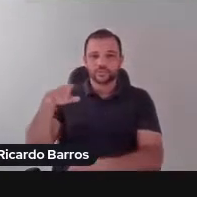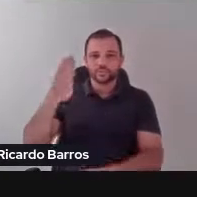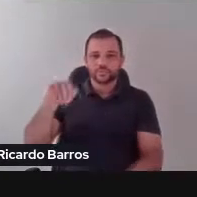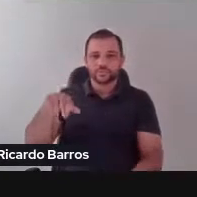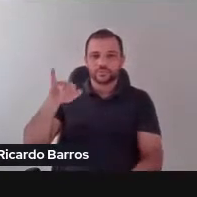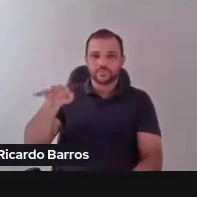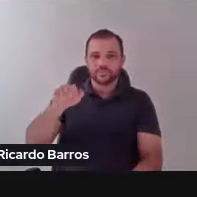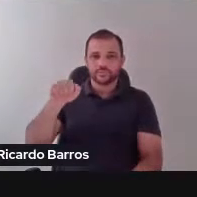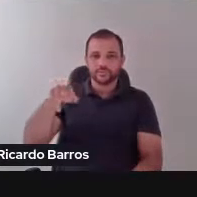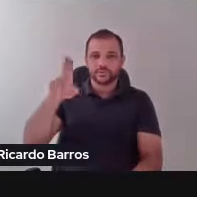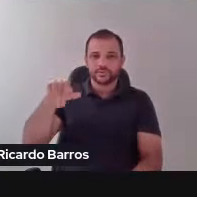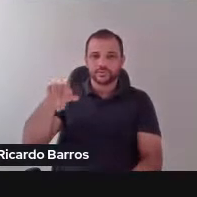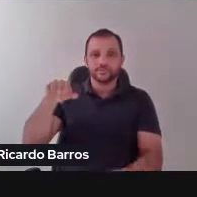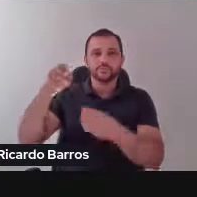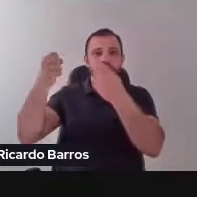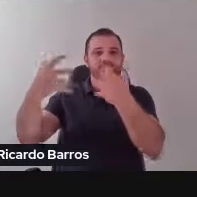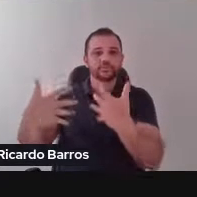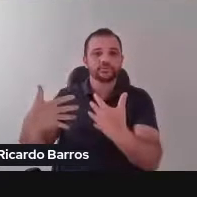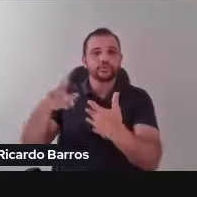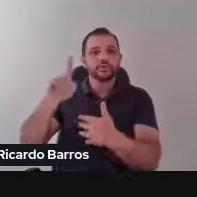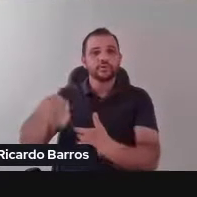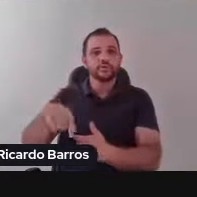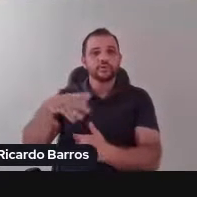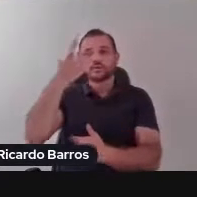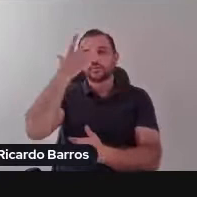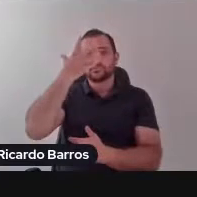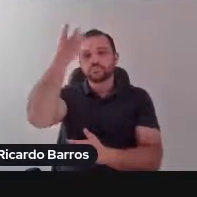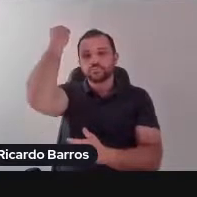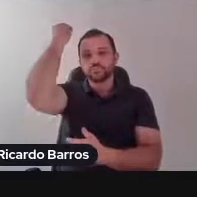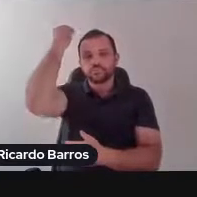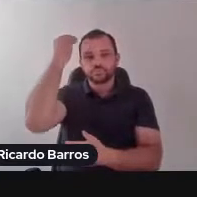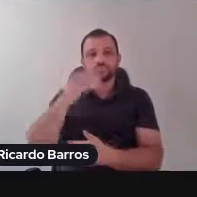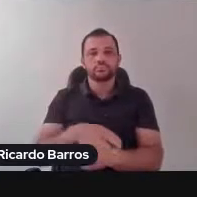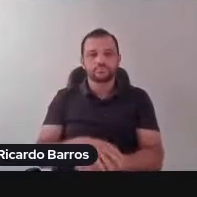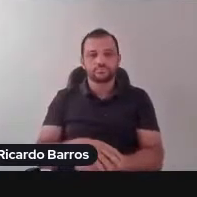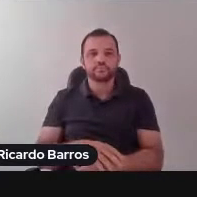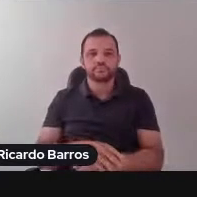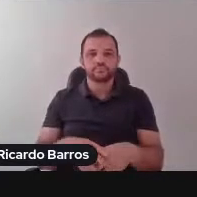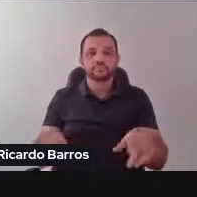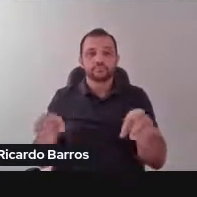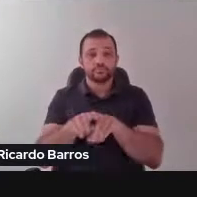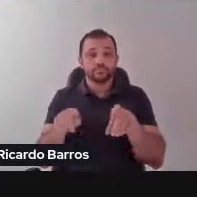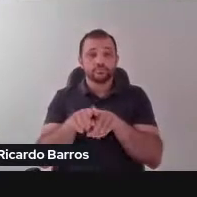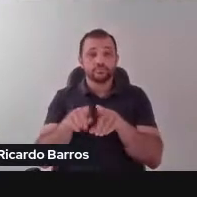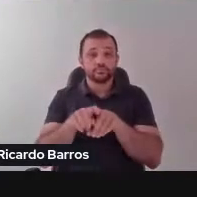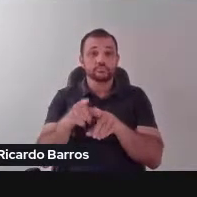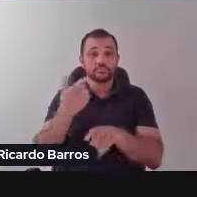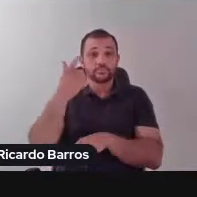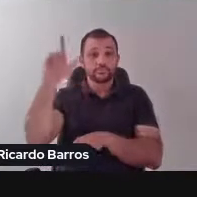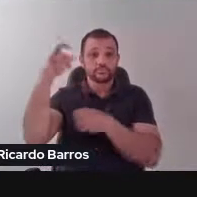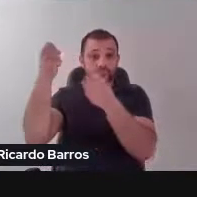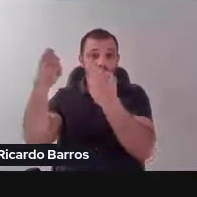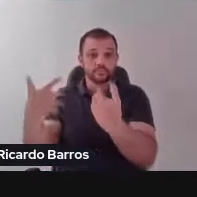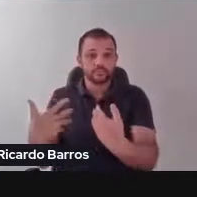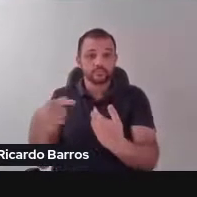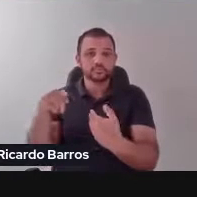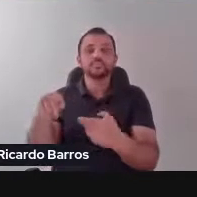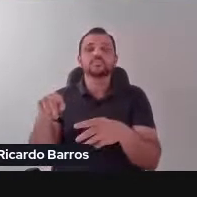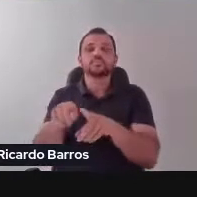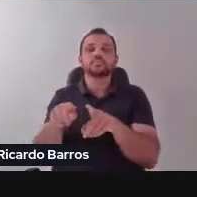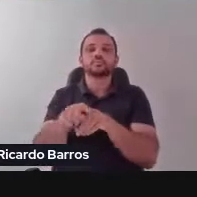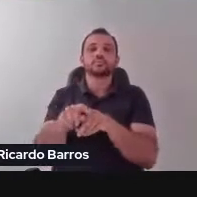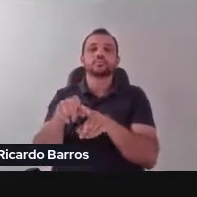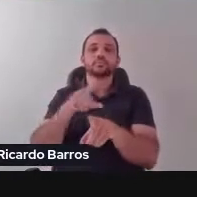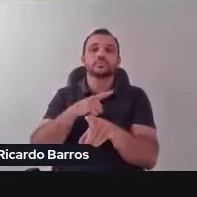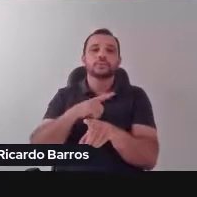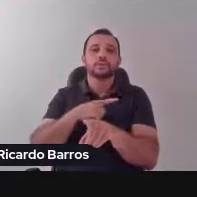Aquilo que Ana Arendt também vai trazer à tona, sobretudo nas origens do totalitarismo, verificando aí a tentativa